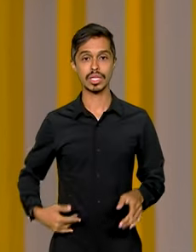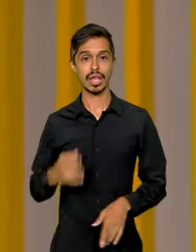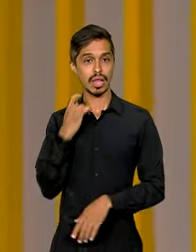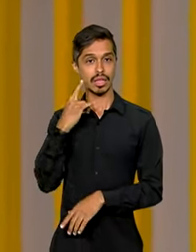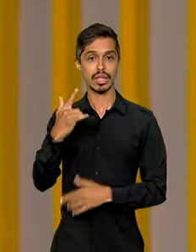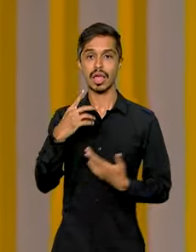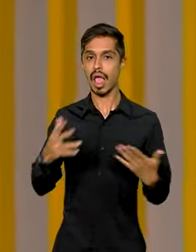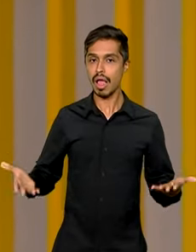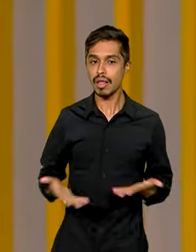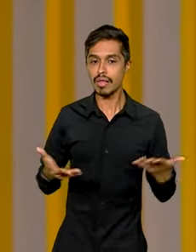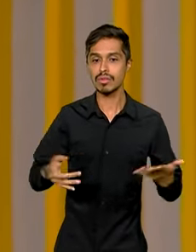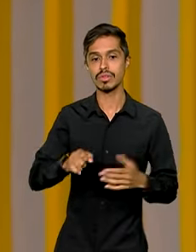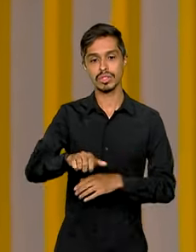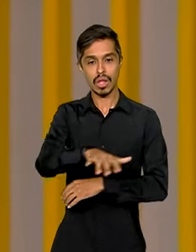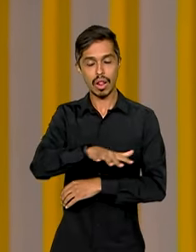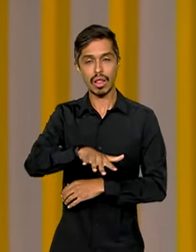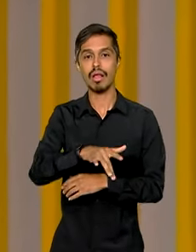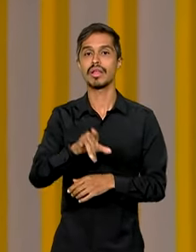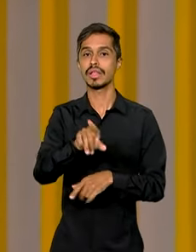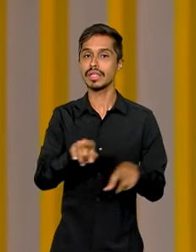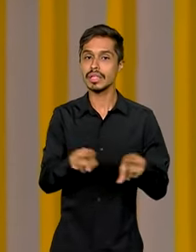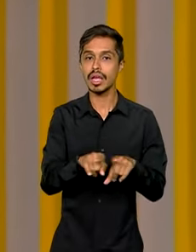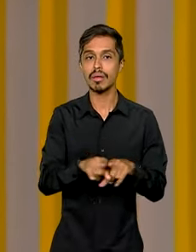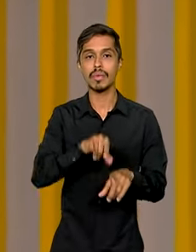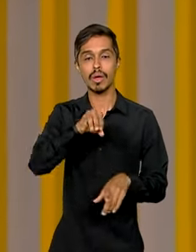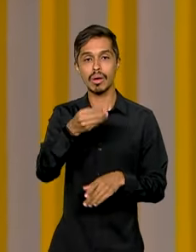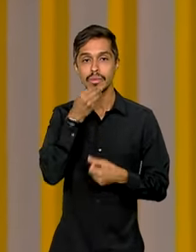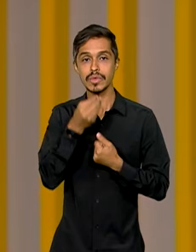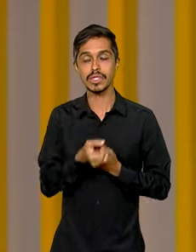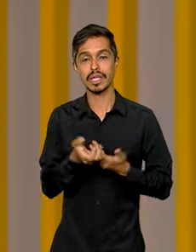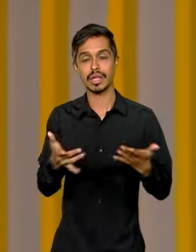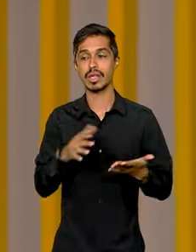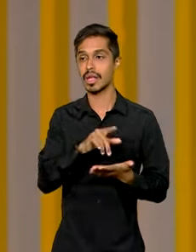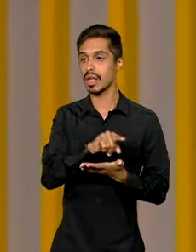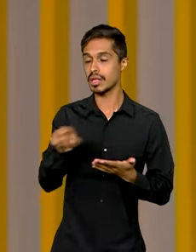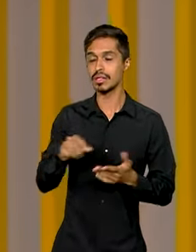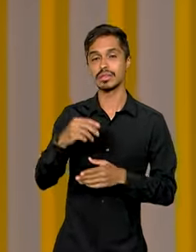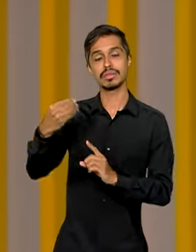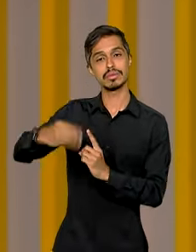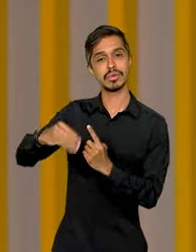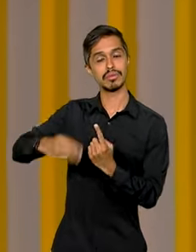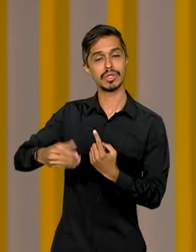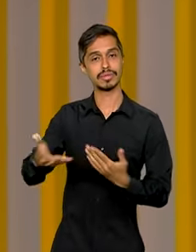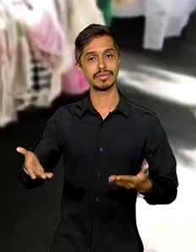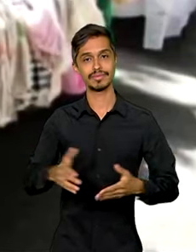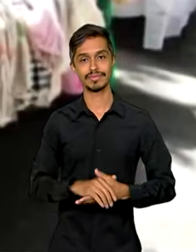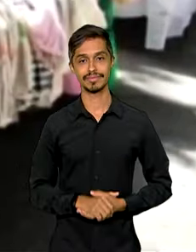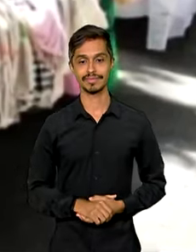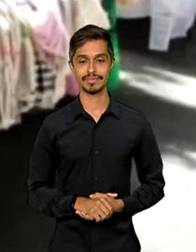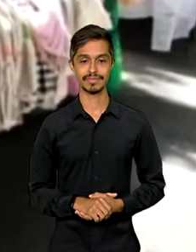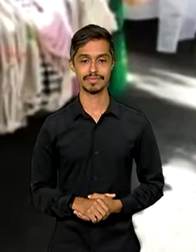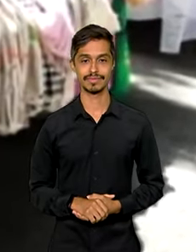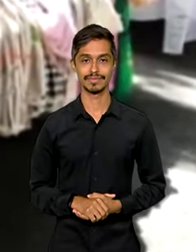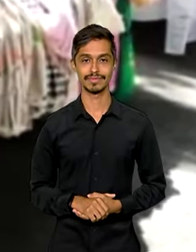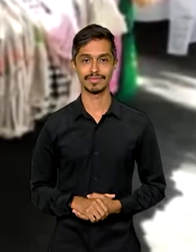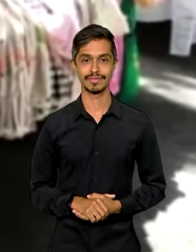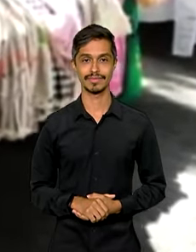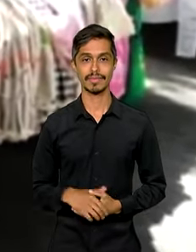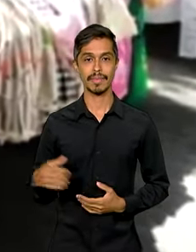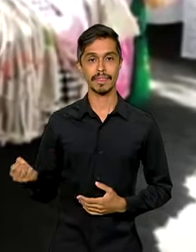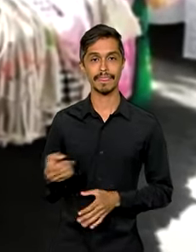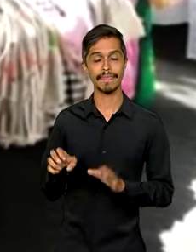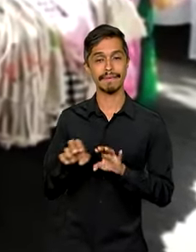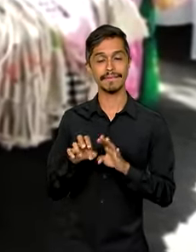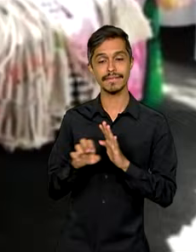ideia é fortalecer o setor e dar oportunidades de inclusão à população mais vulnerável. O novo